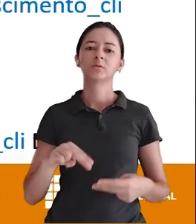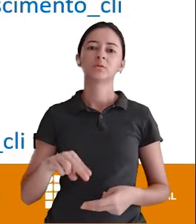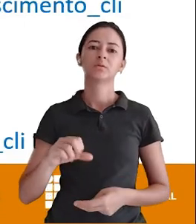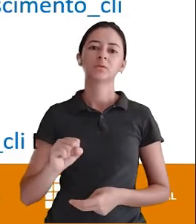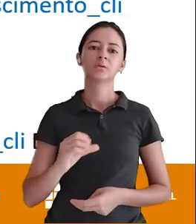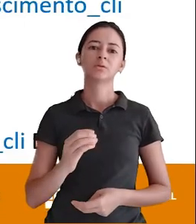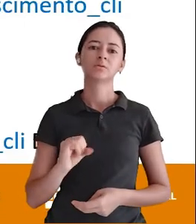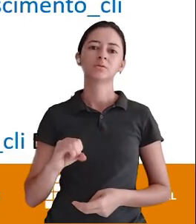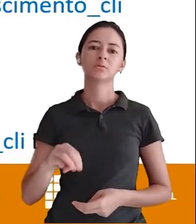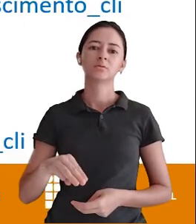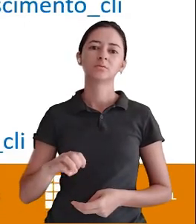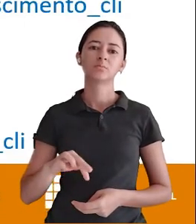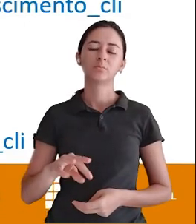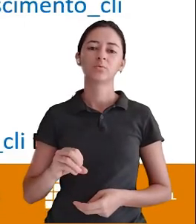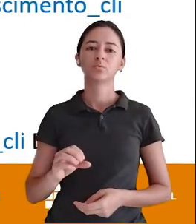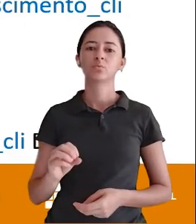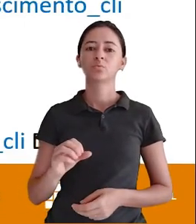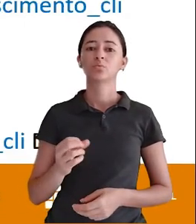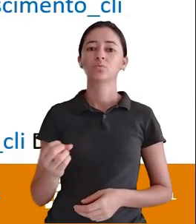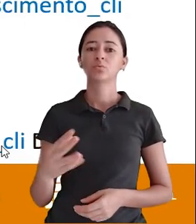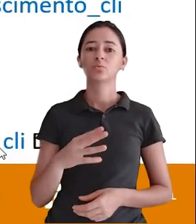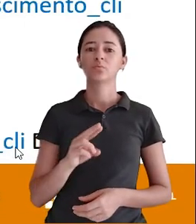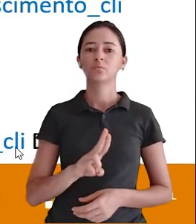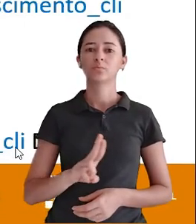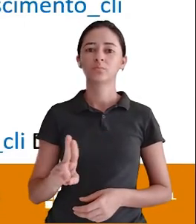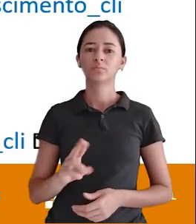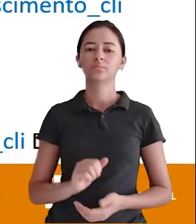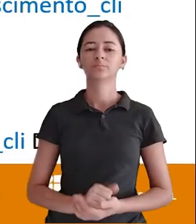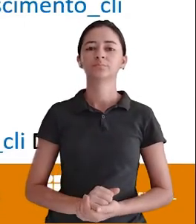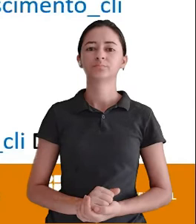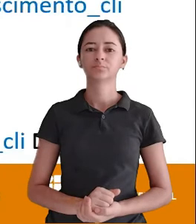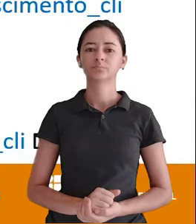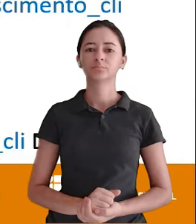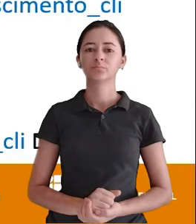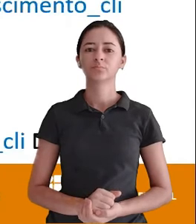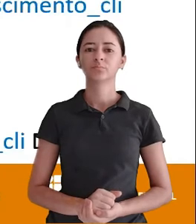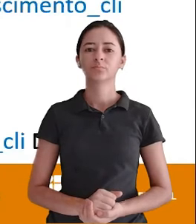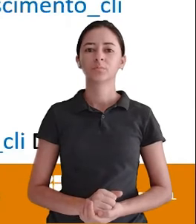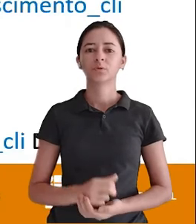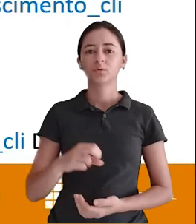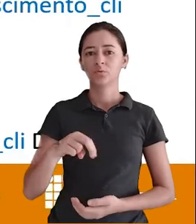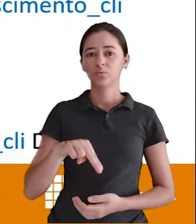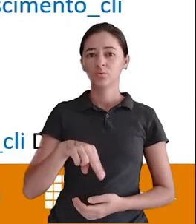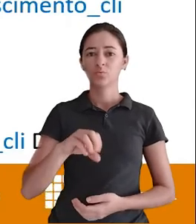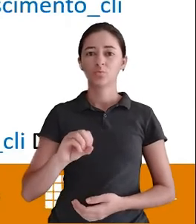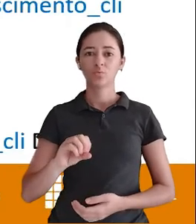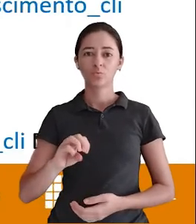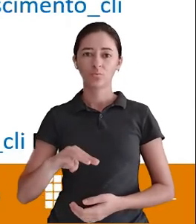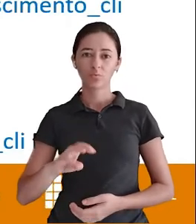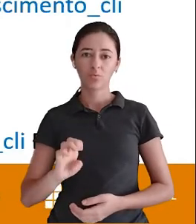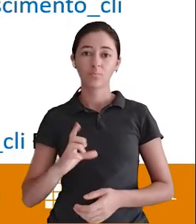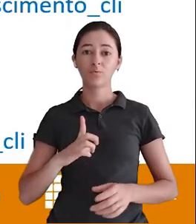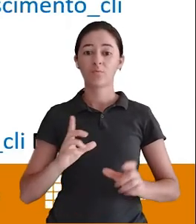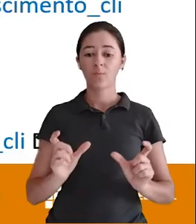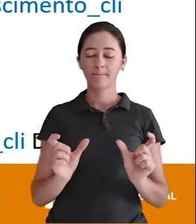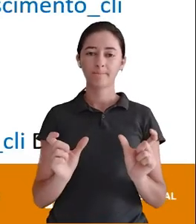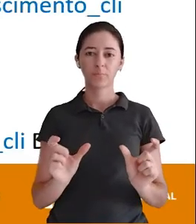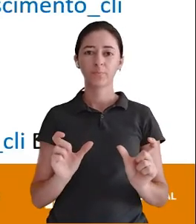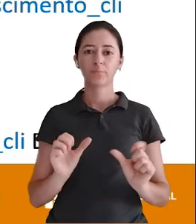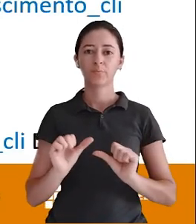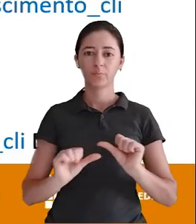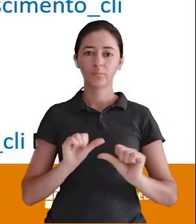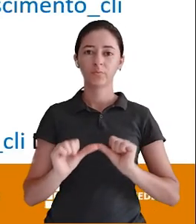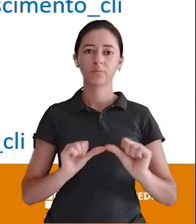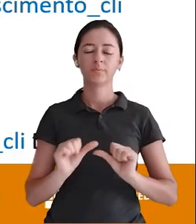Qual será o novo nome Nascimento Underline.clie Vou mudar Esse nome para esse Esse será o novo nome E o